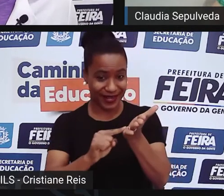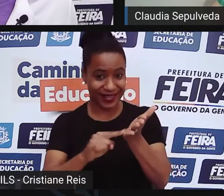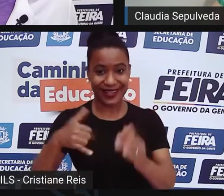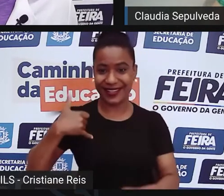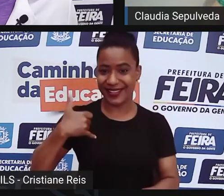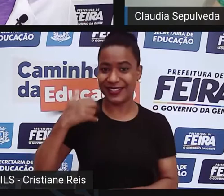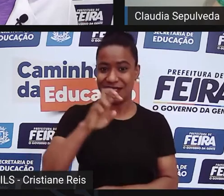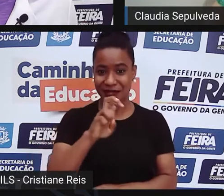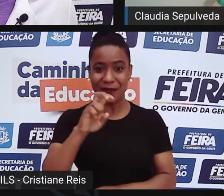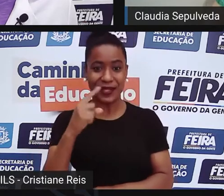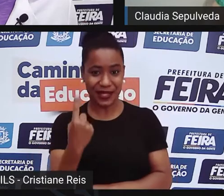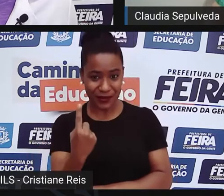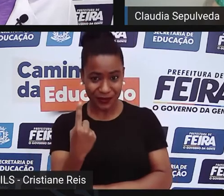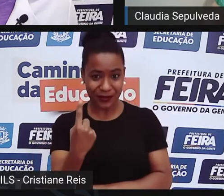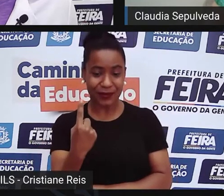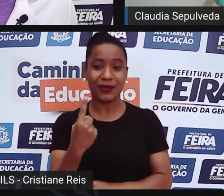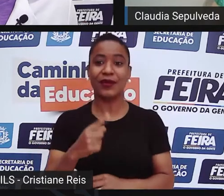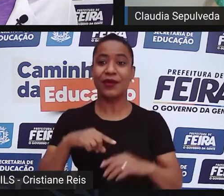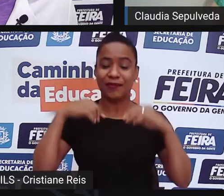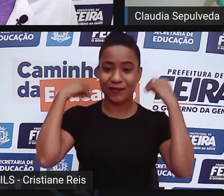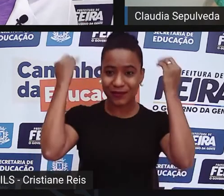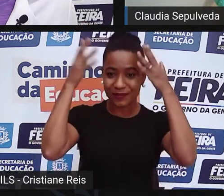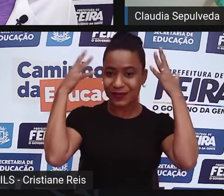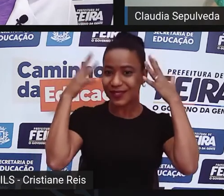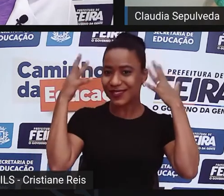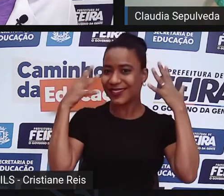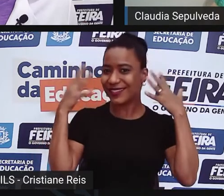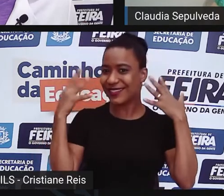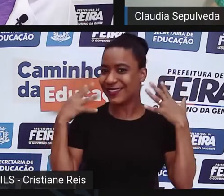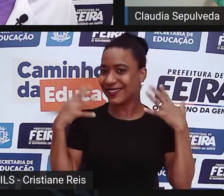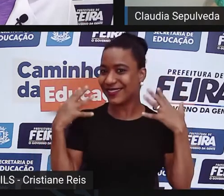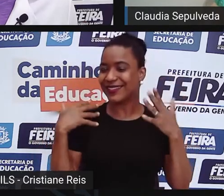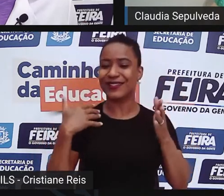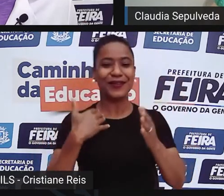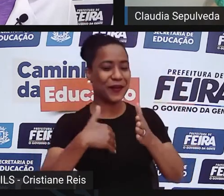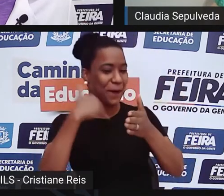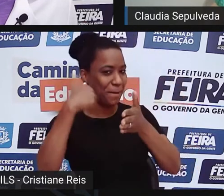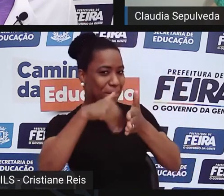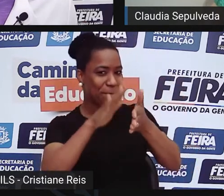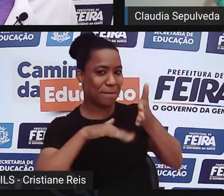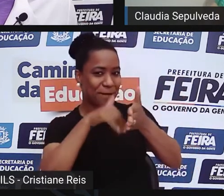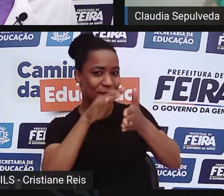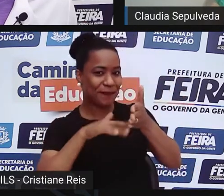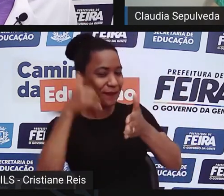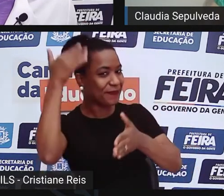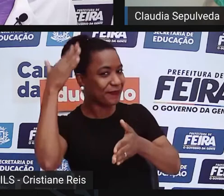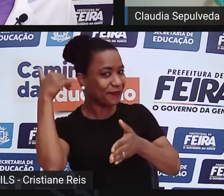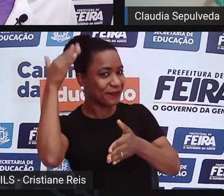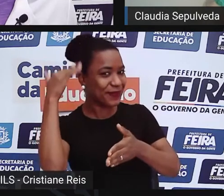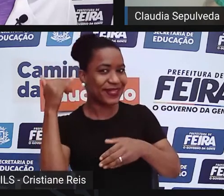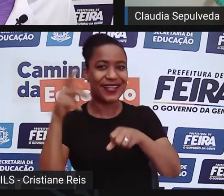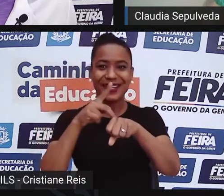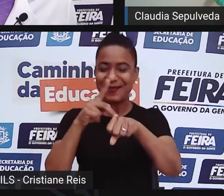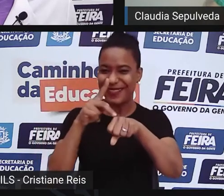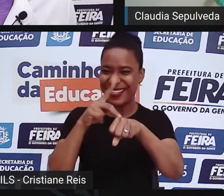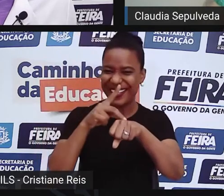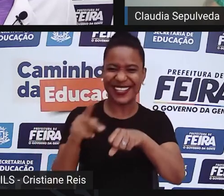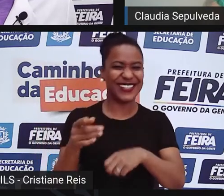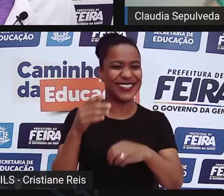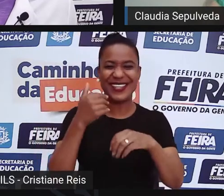idade, mas uso os cabelos pintados regularmente de preto, bem preto, porque não aceito os grisalhos.